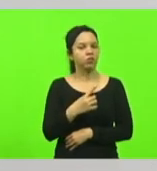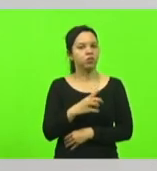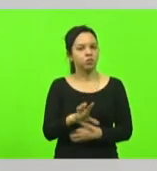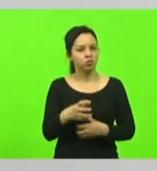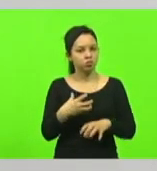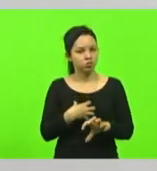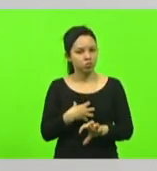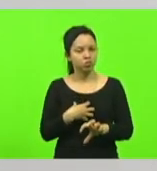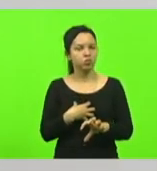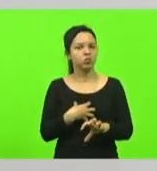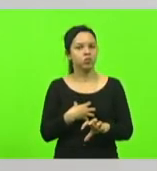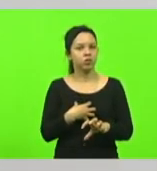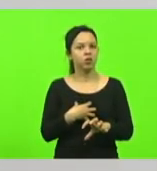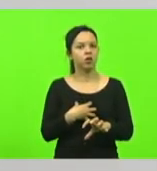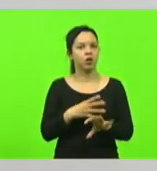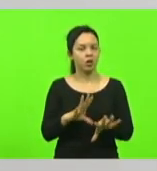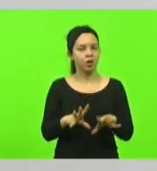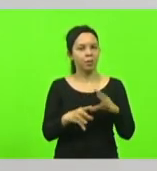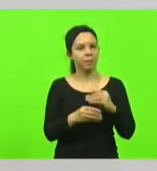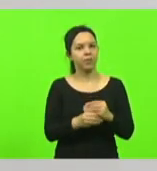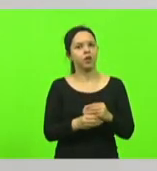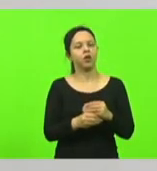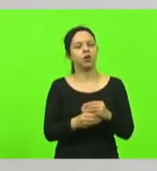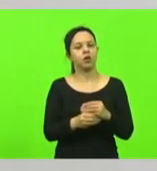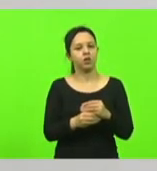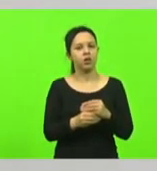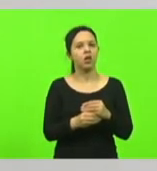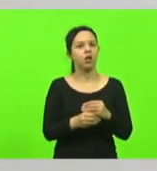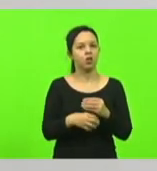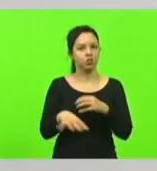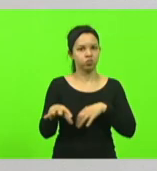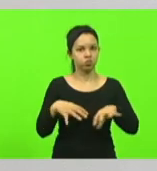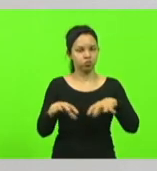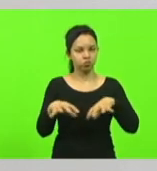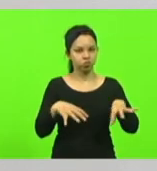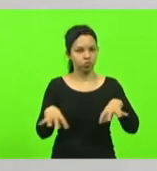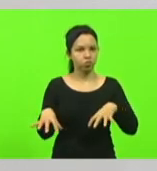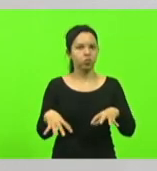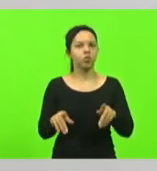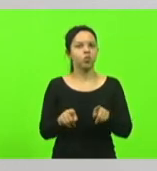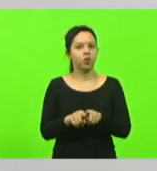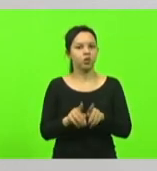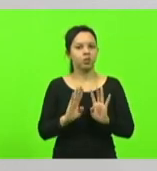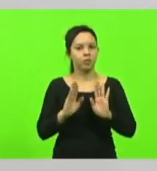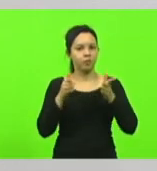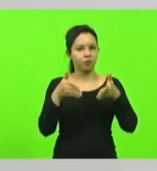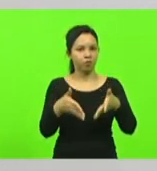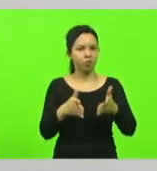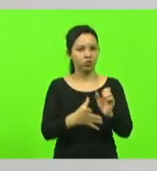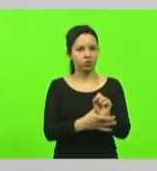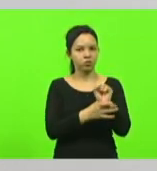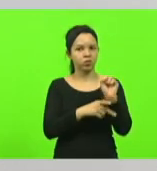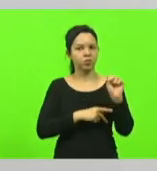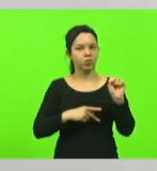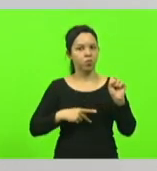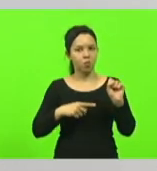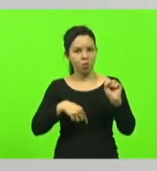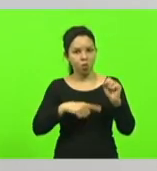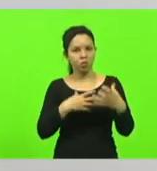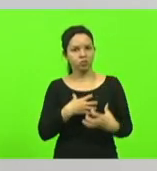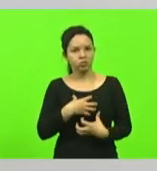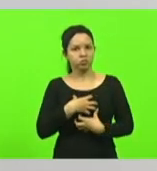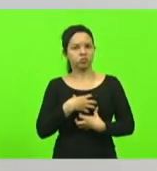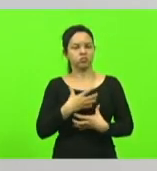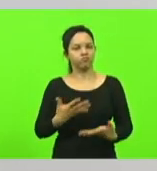distribuição de suas emendas que foram voltadas para a segurança pública, isso causa uma alegria muito grande para o